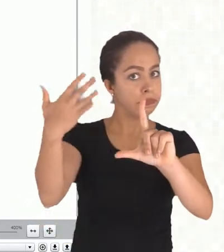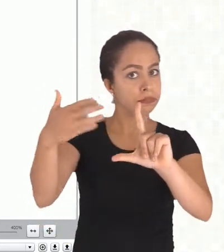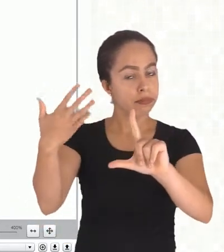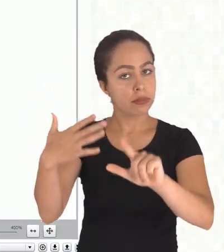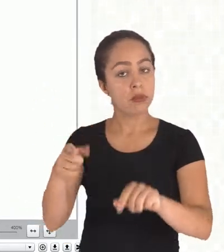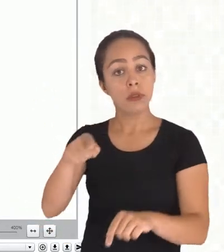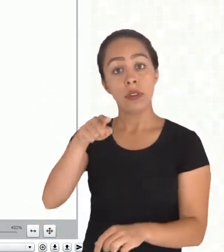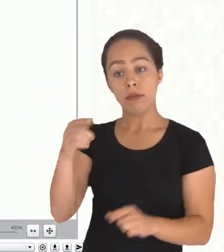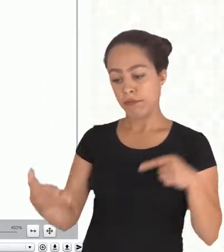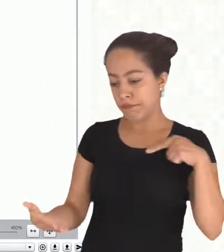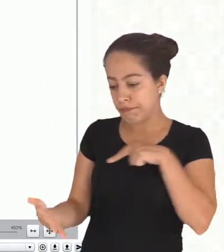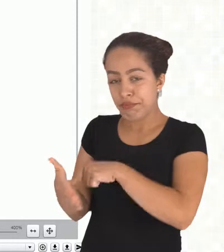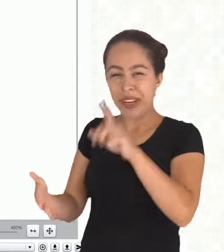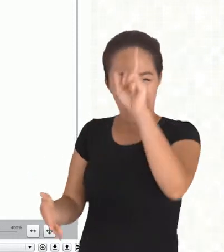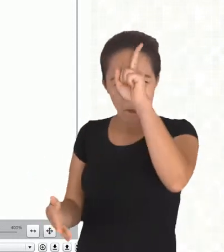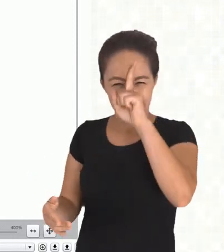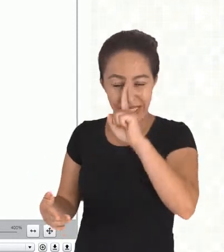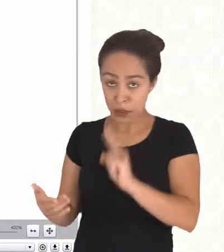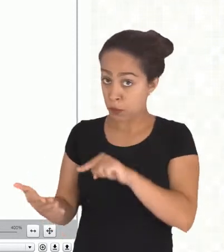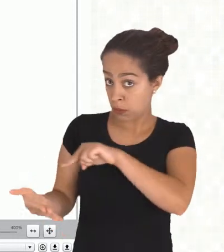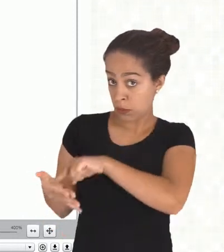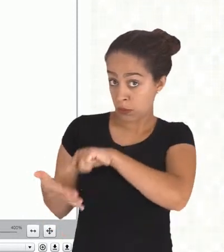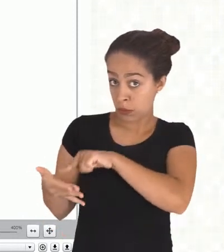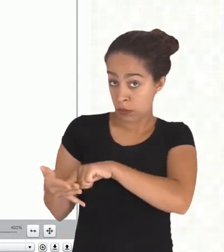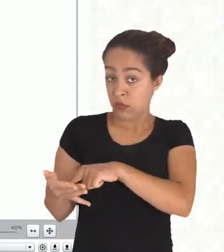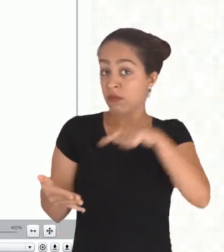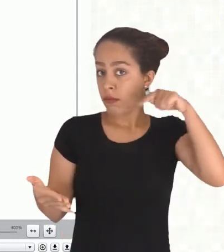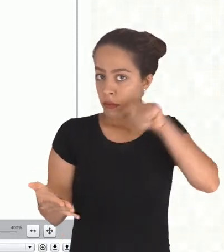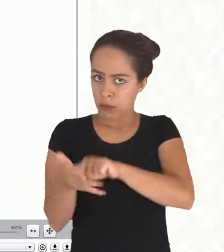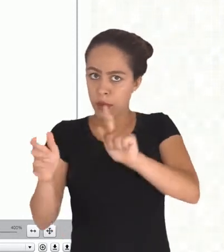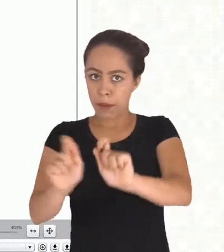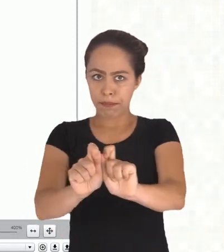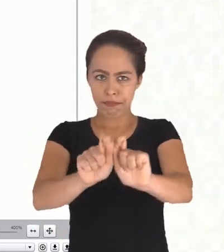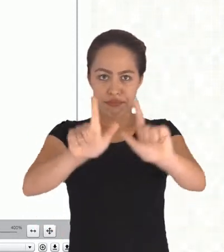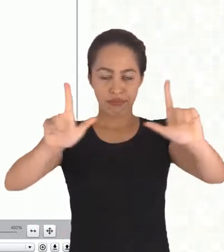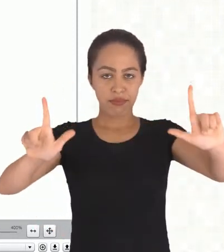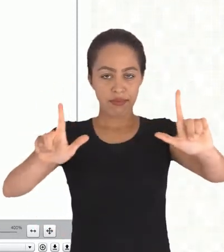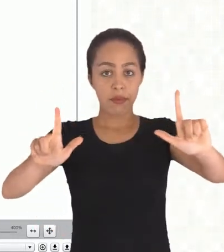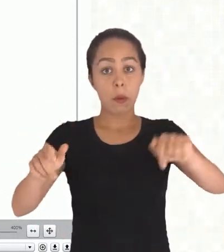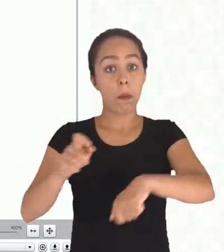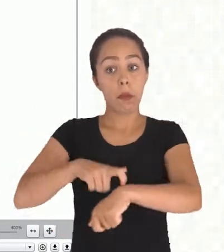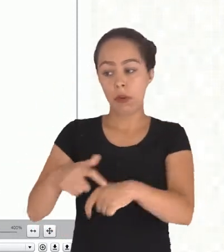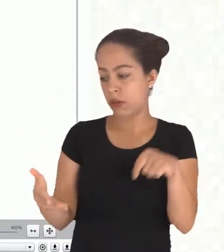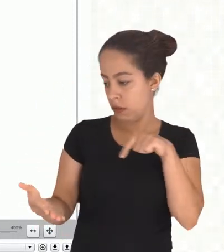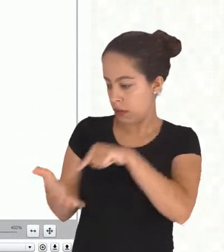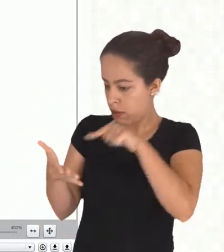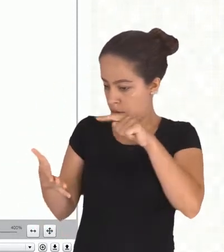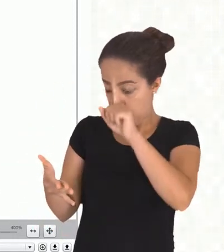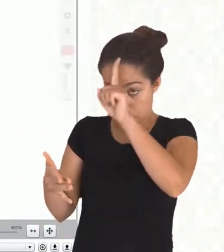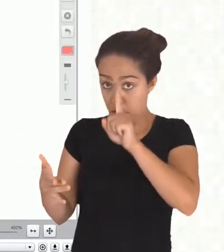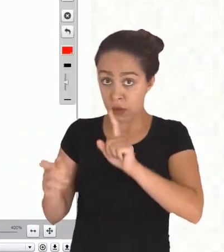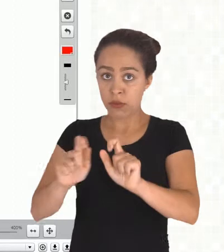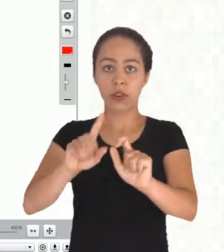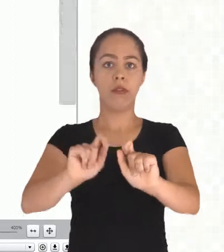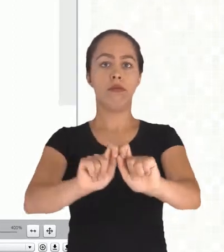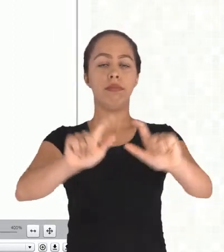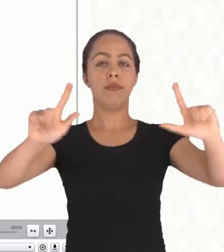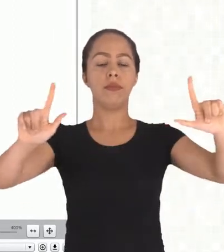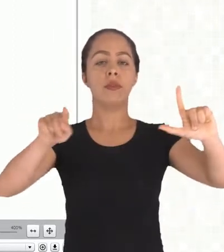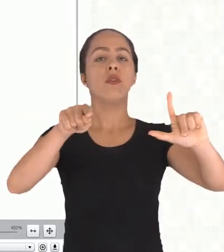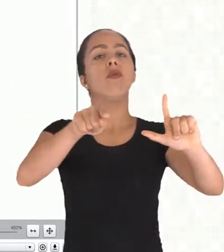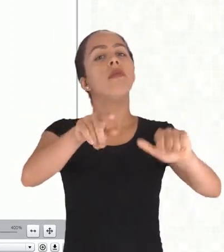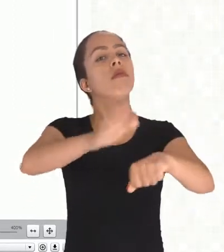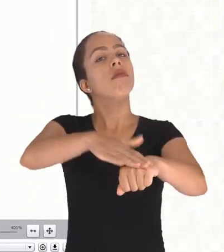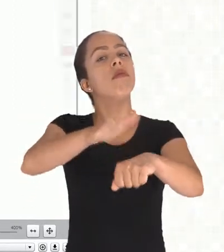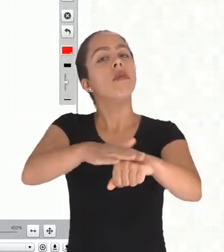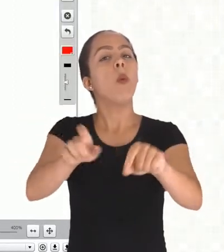que ele aparece agora caso você queira carregar uma apresentação sua é um powerpoint uma coisa assim você vai clicar nesse